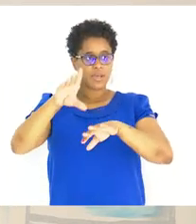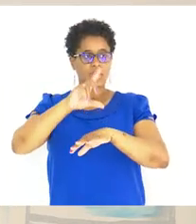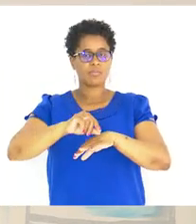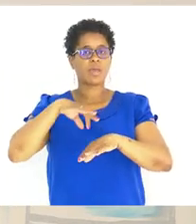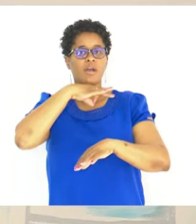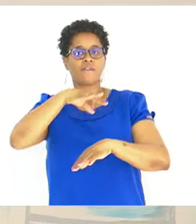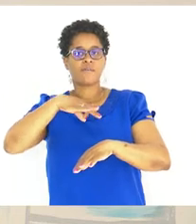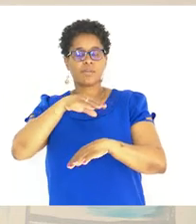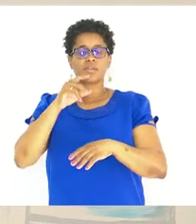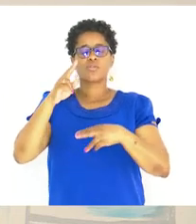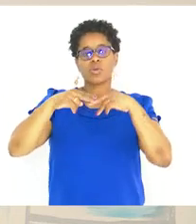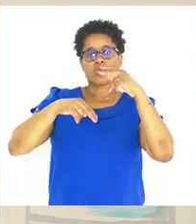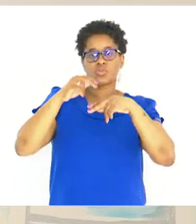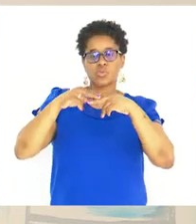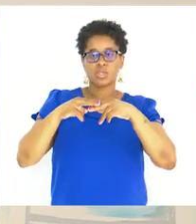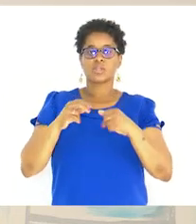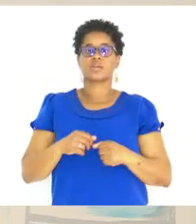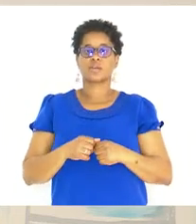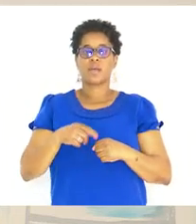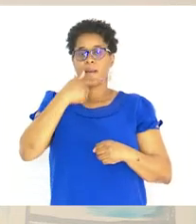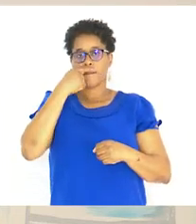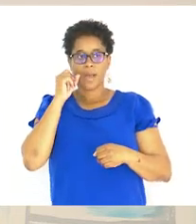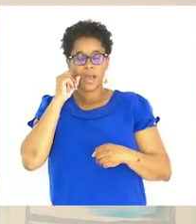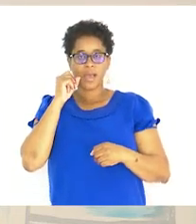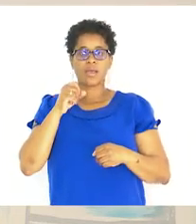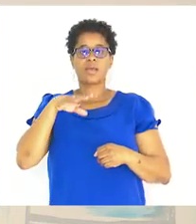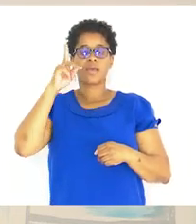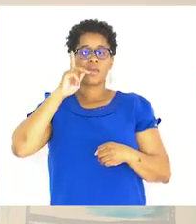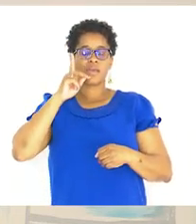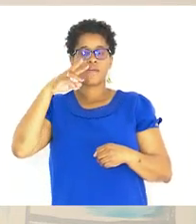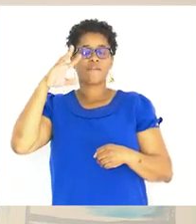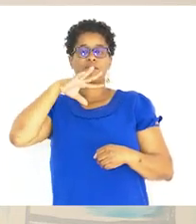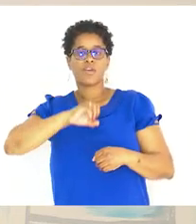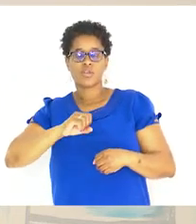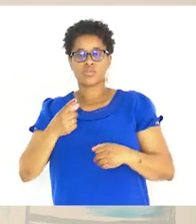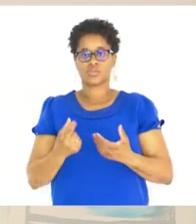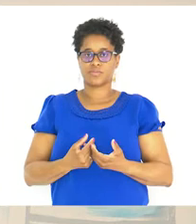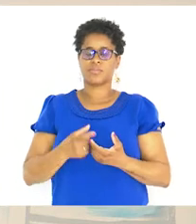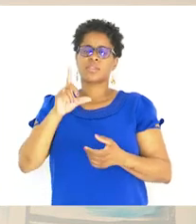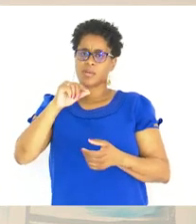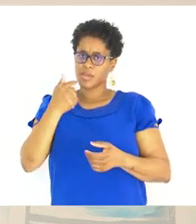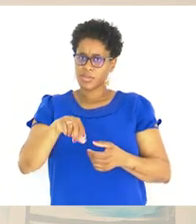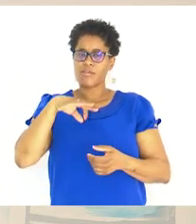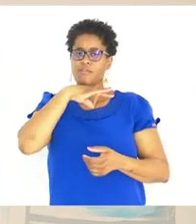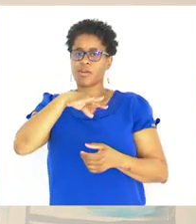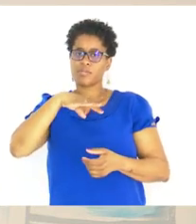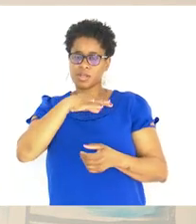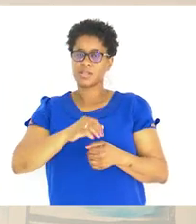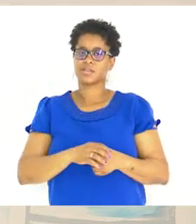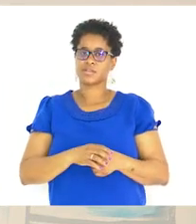também A família Que é constituída Pai Filhos Há também Famílias